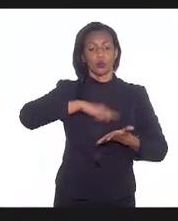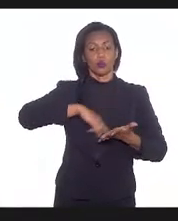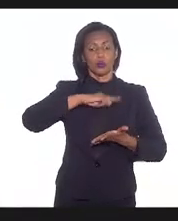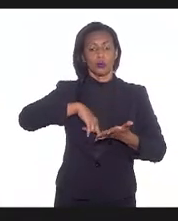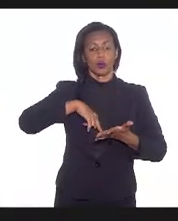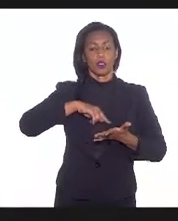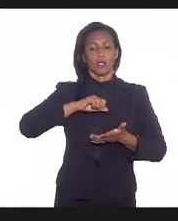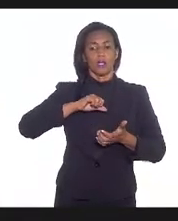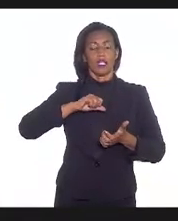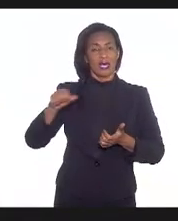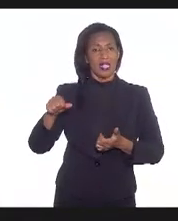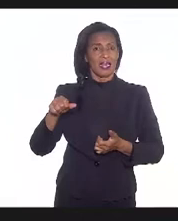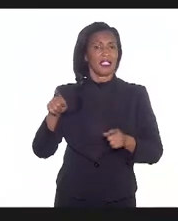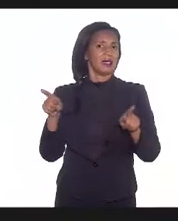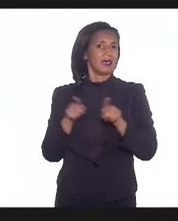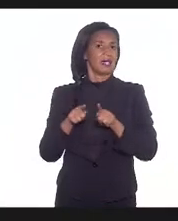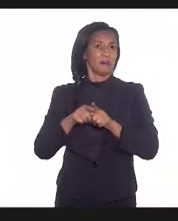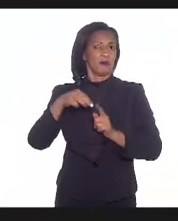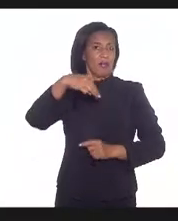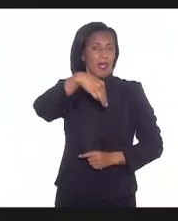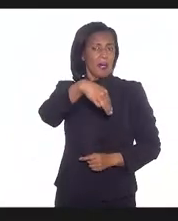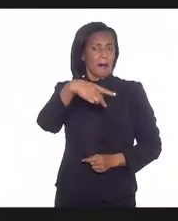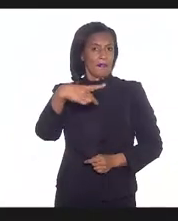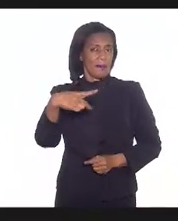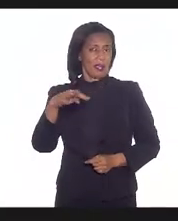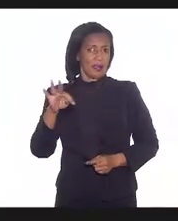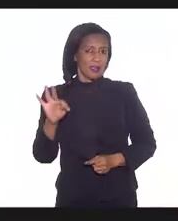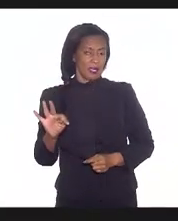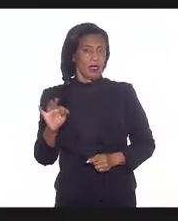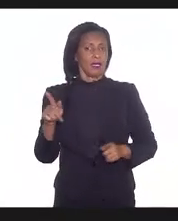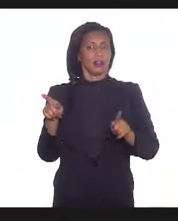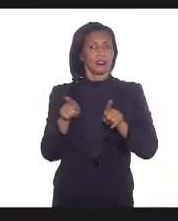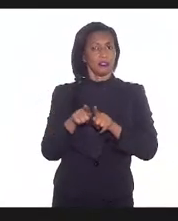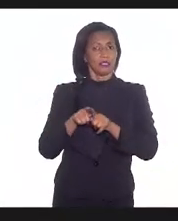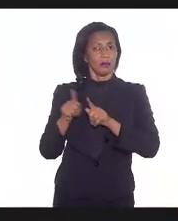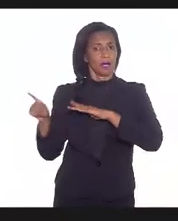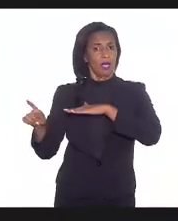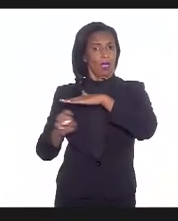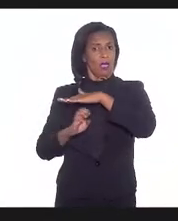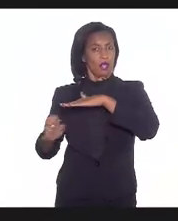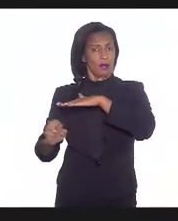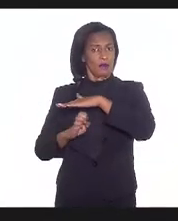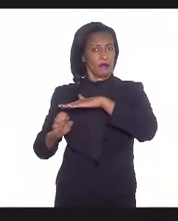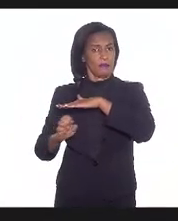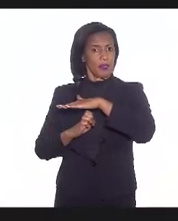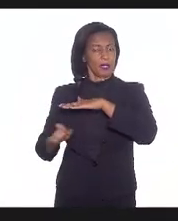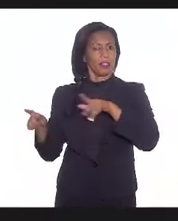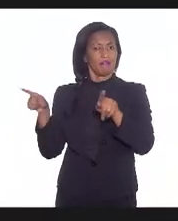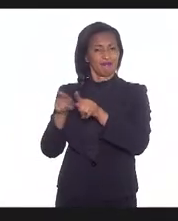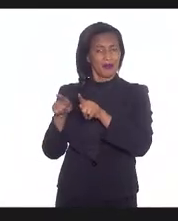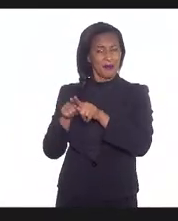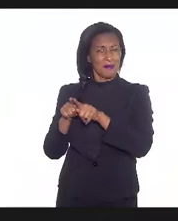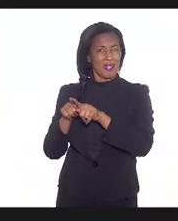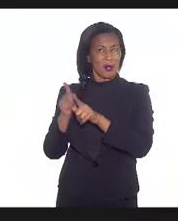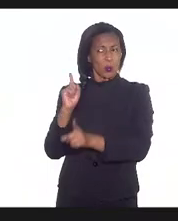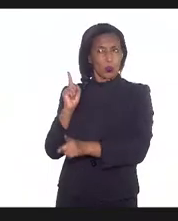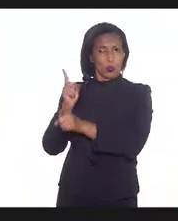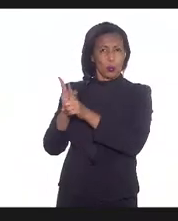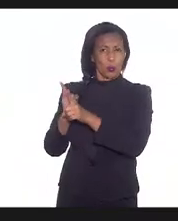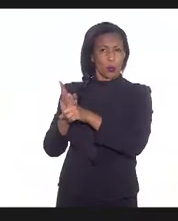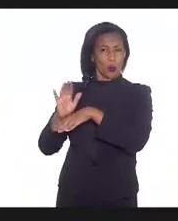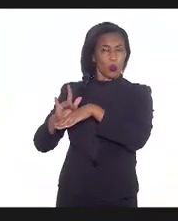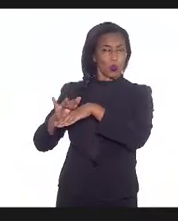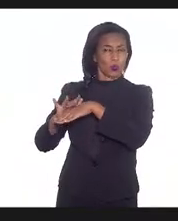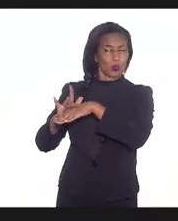virou, inclusive, recomendações da ANPT, que a companhia também descumpre para os seus empregados offshore, e aí, eu passo